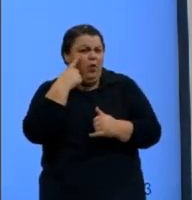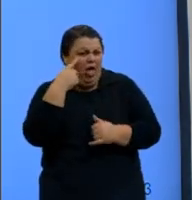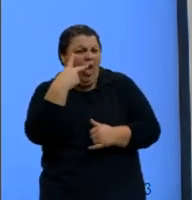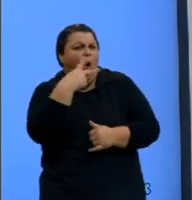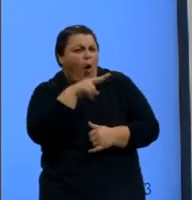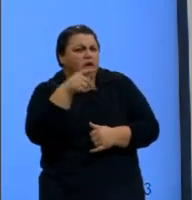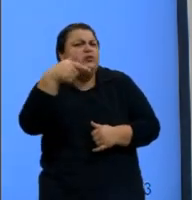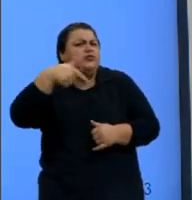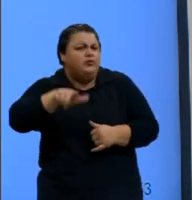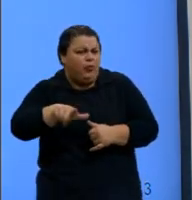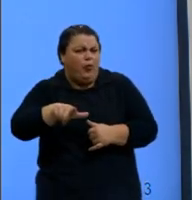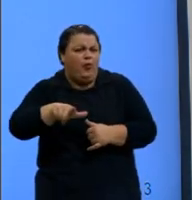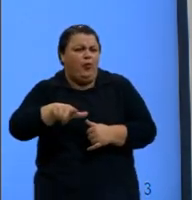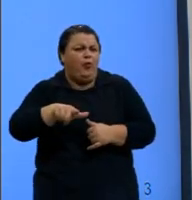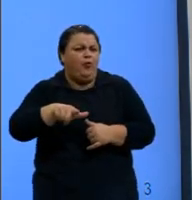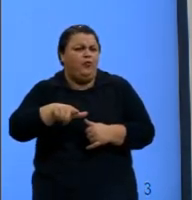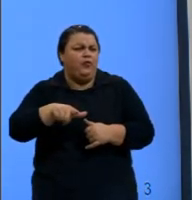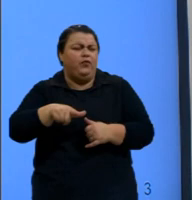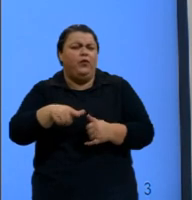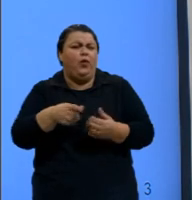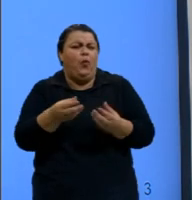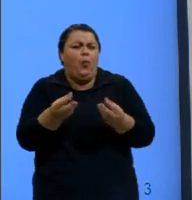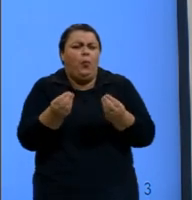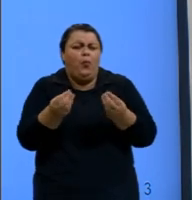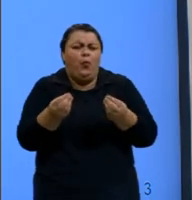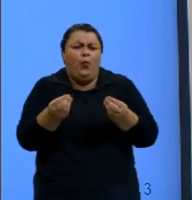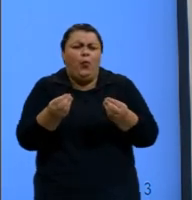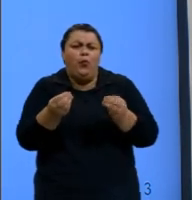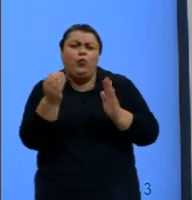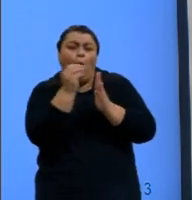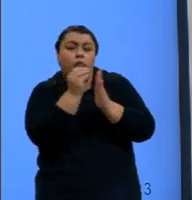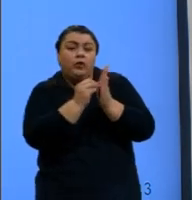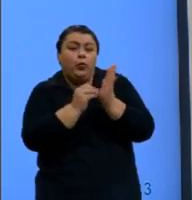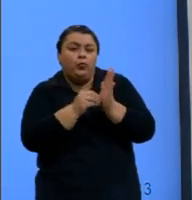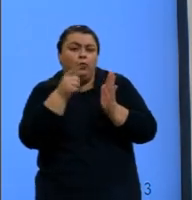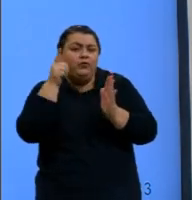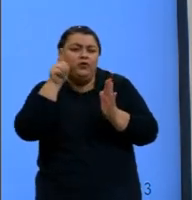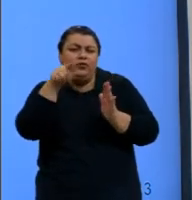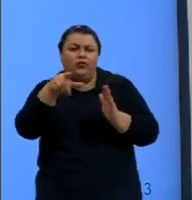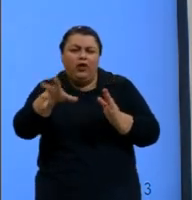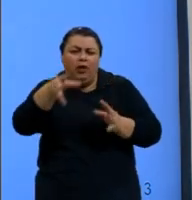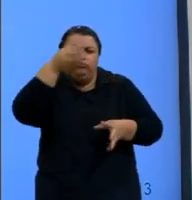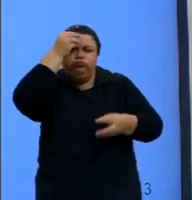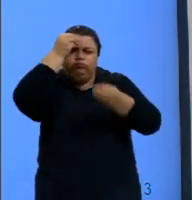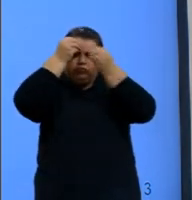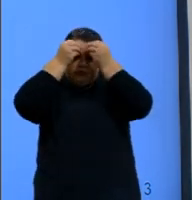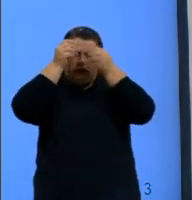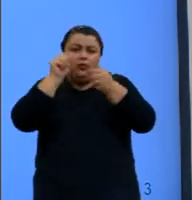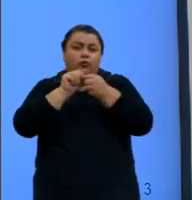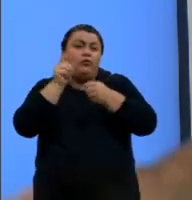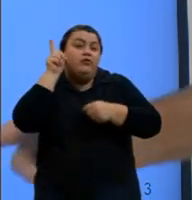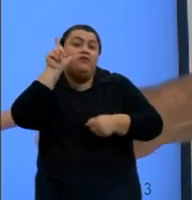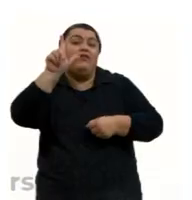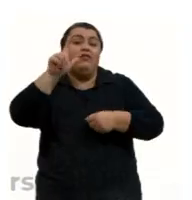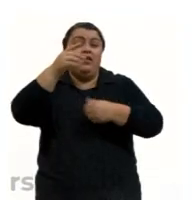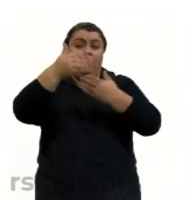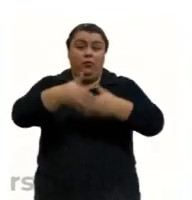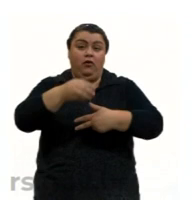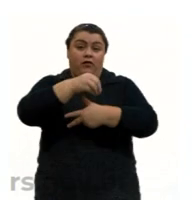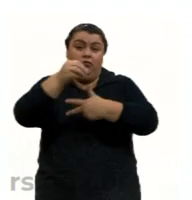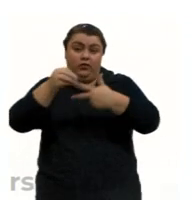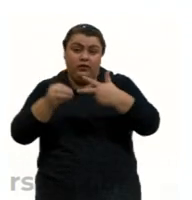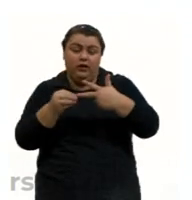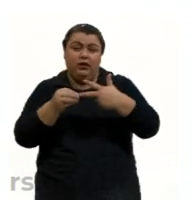essas aulas, são mais elementos para enriquecer o seu repertório para a prova do Enem. Ok? E